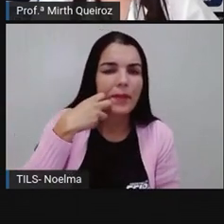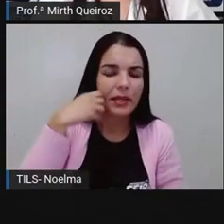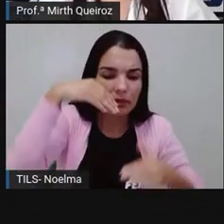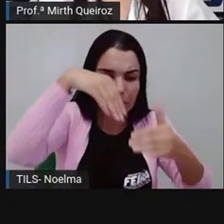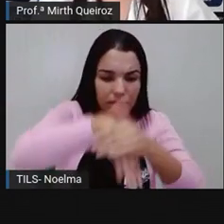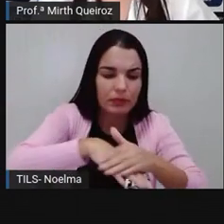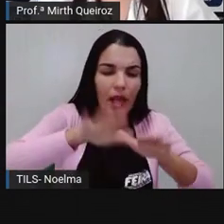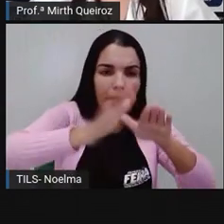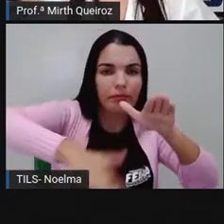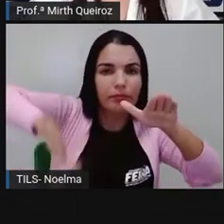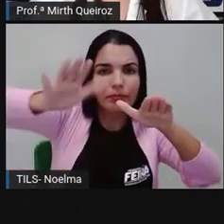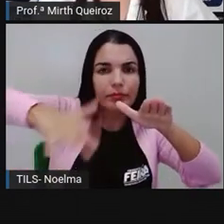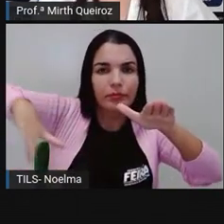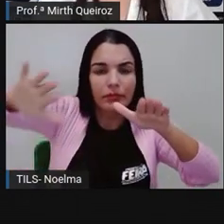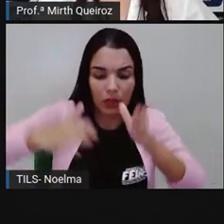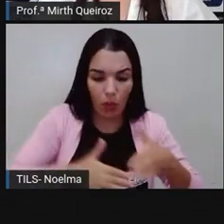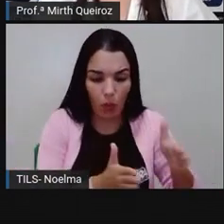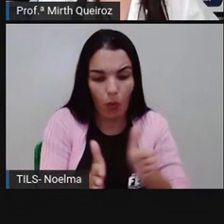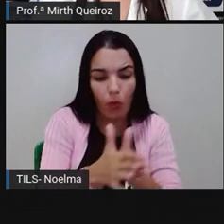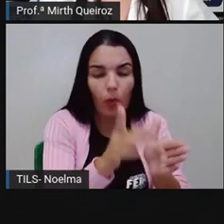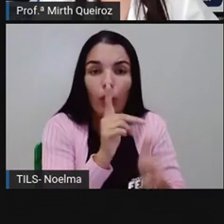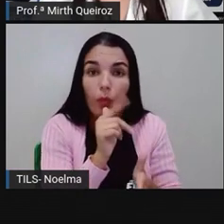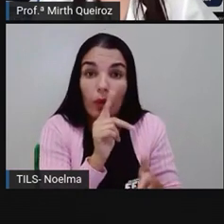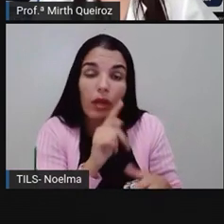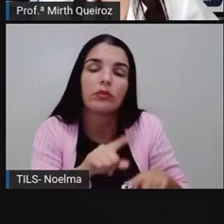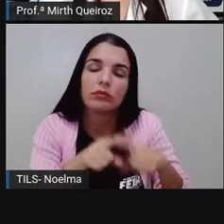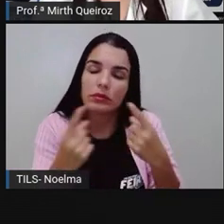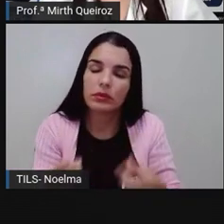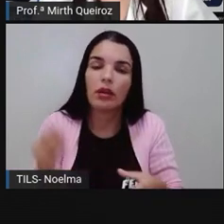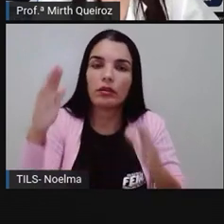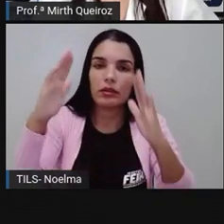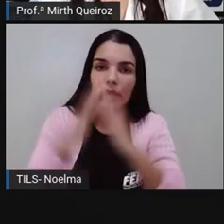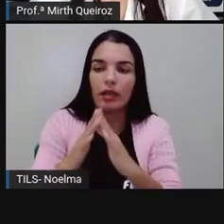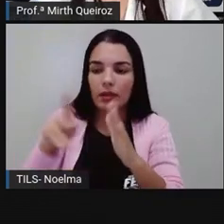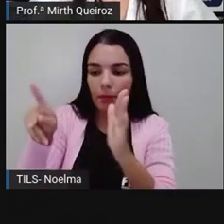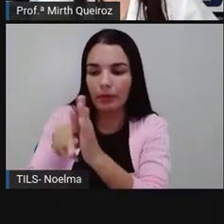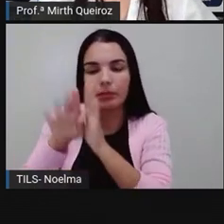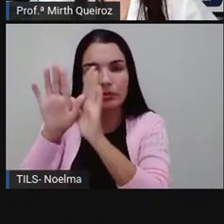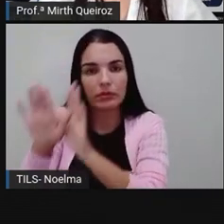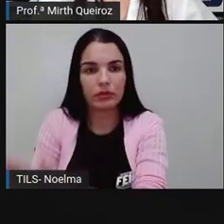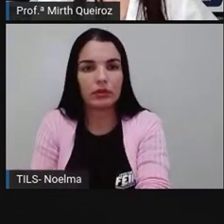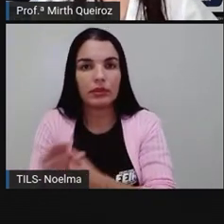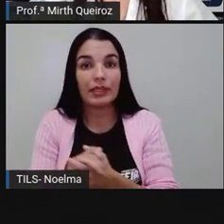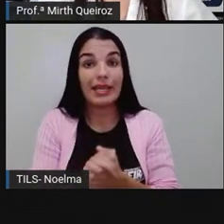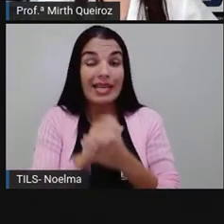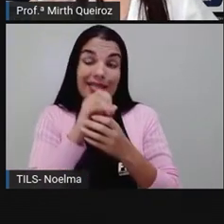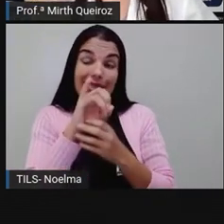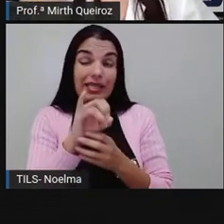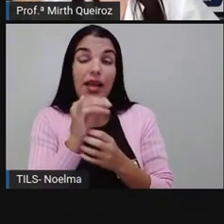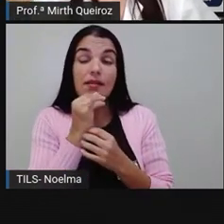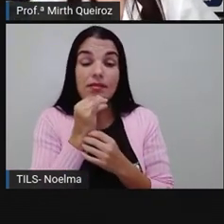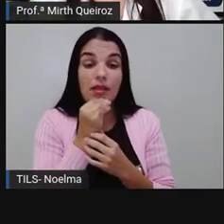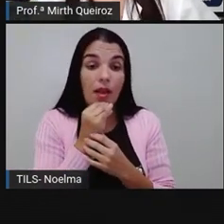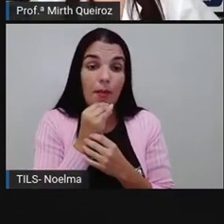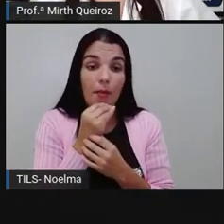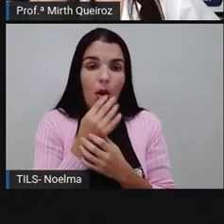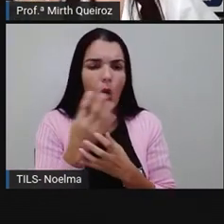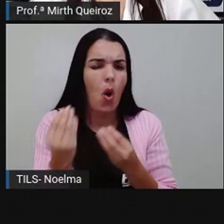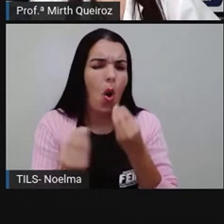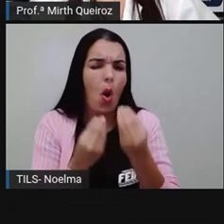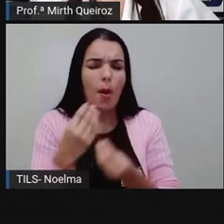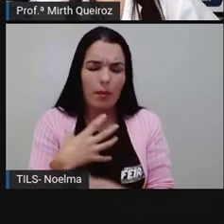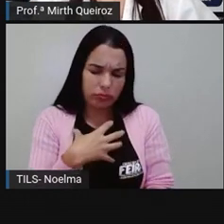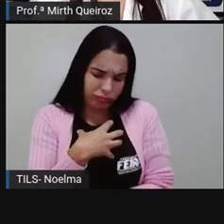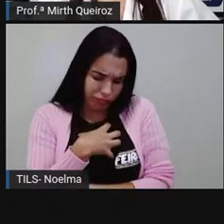habitar ali, o rio São Francisco, nós estamos falando de habitat. Agora, se a gente for falar sobre o modo de